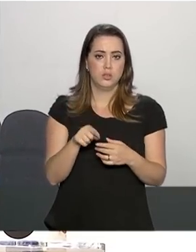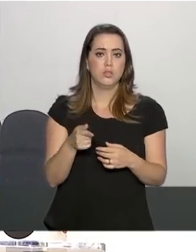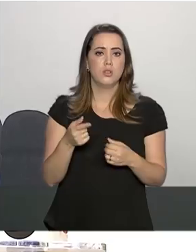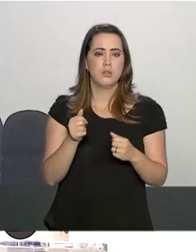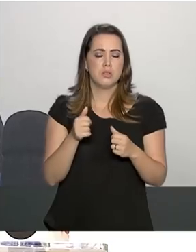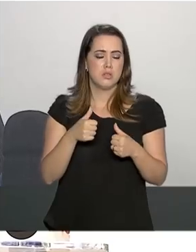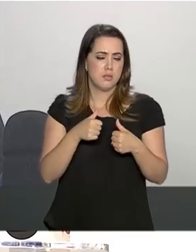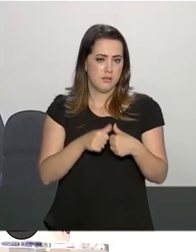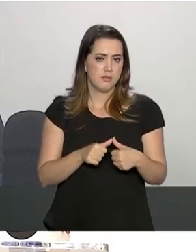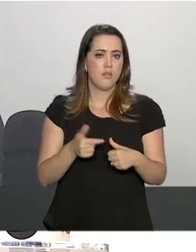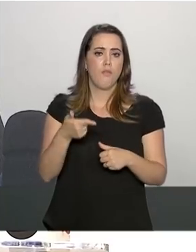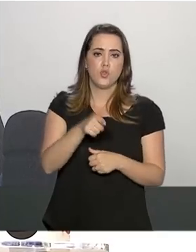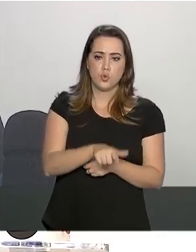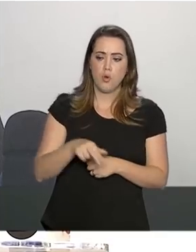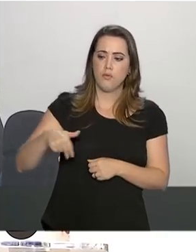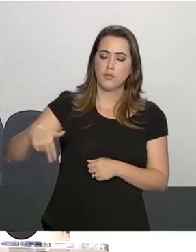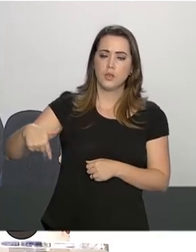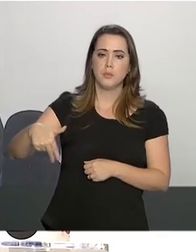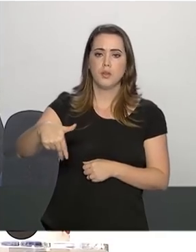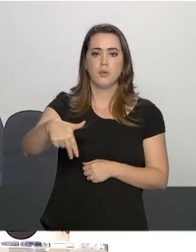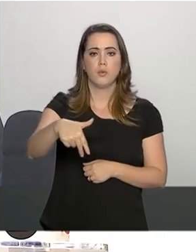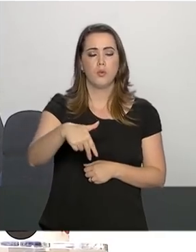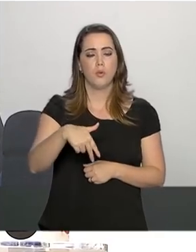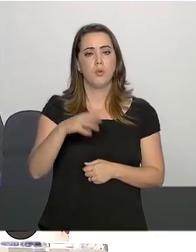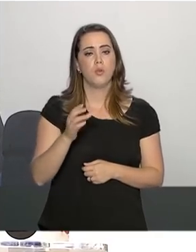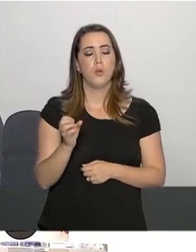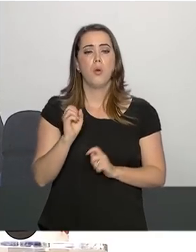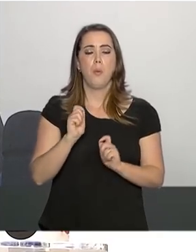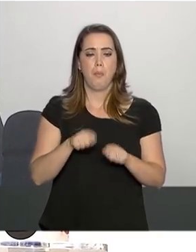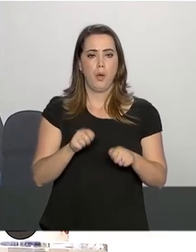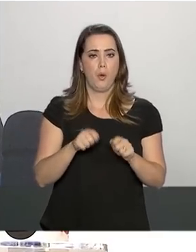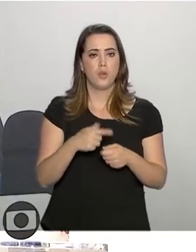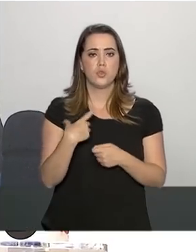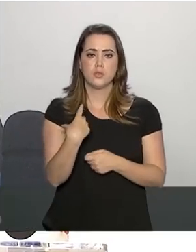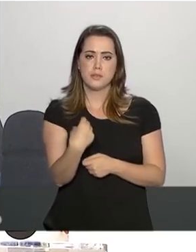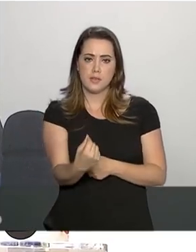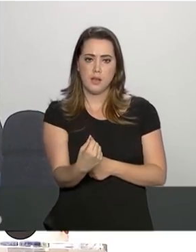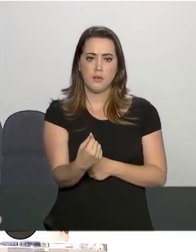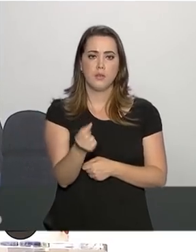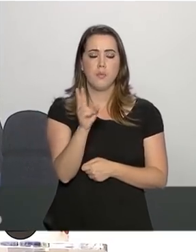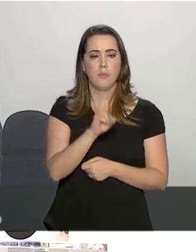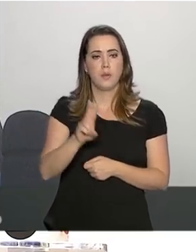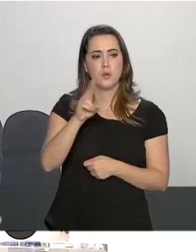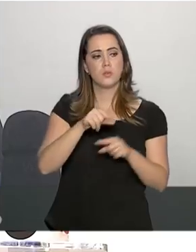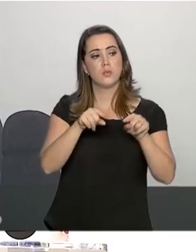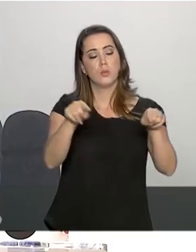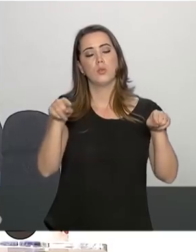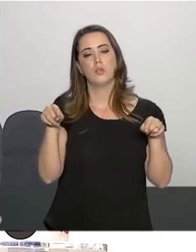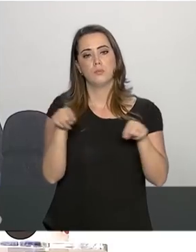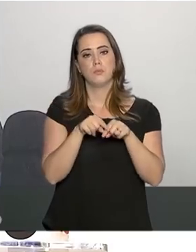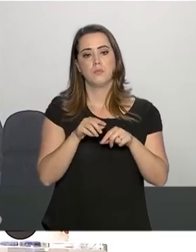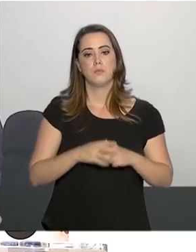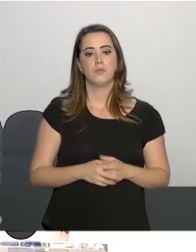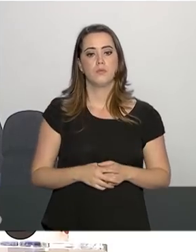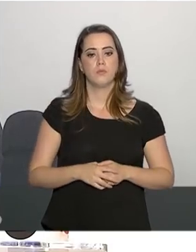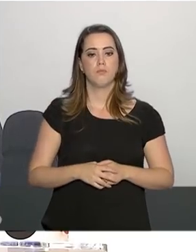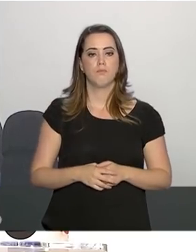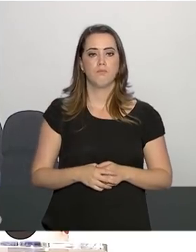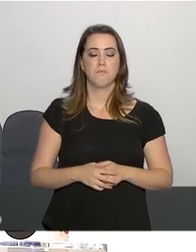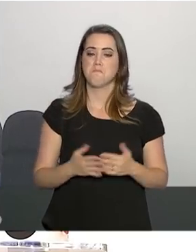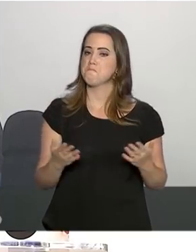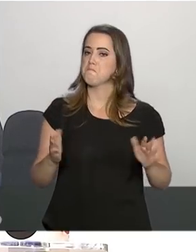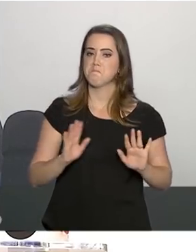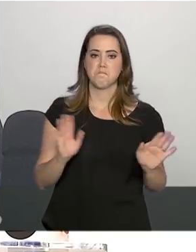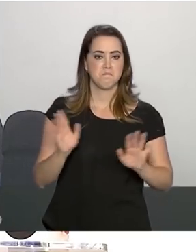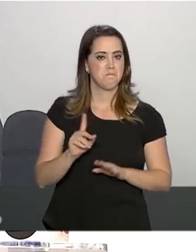voltou a fazer essas caminhadas e ele pode sair do quarto, por exemplo, para usar o escritório que foi montado para ele? Não, hoje não